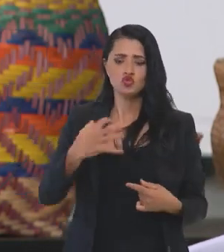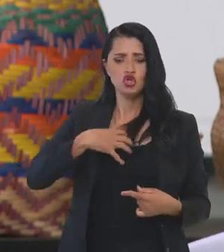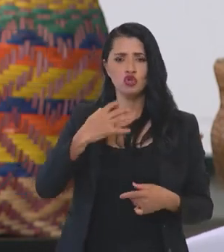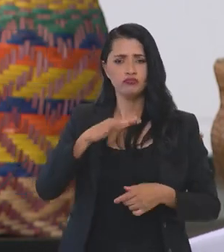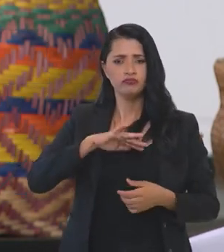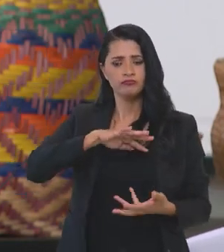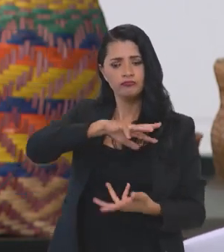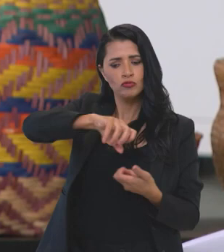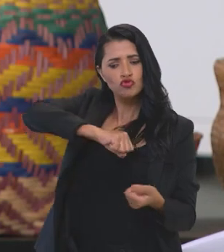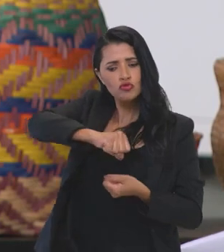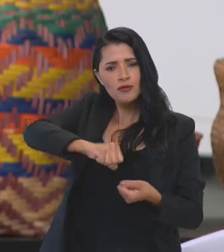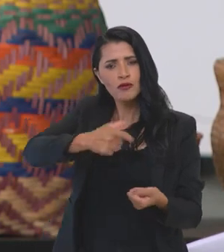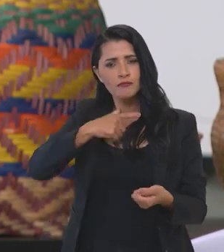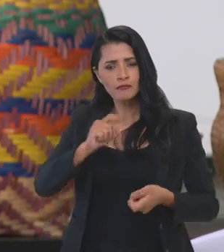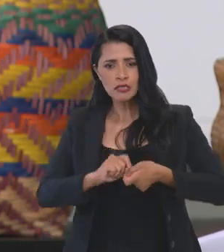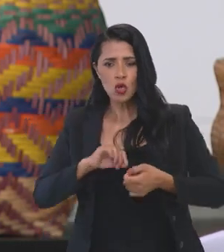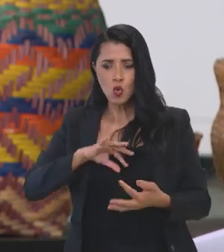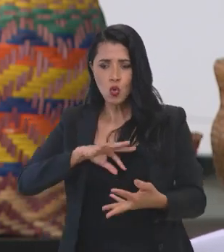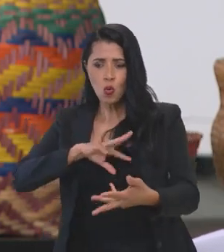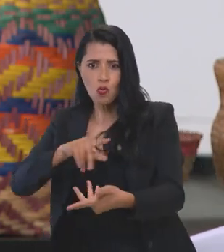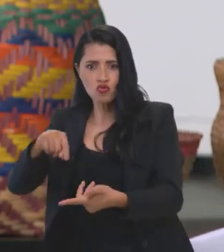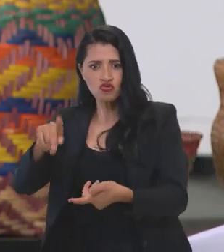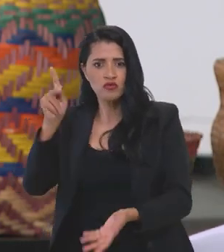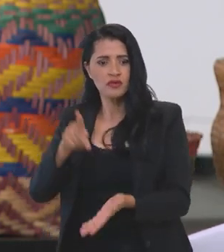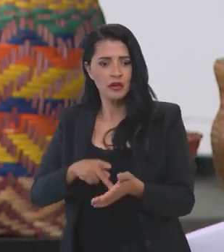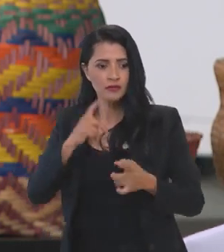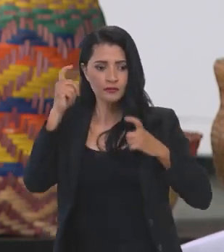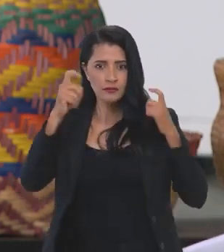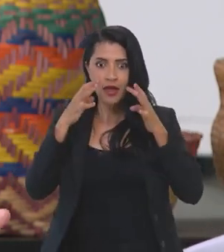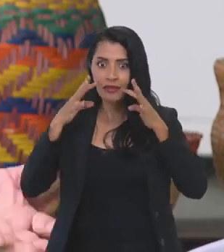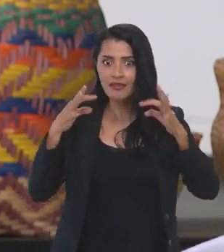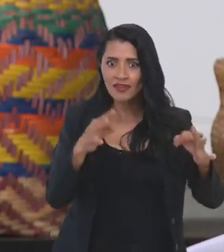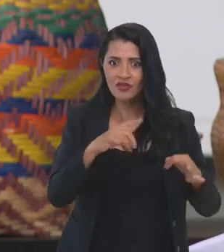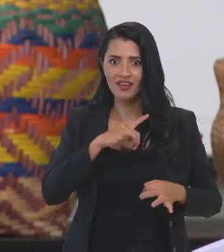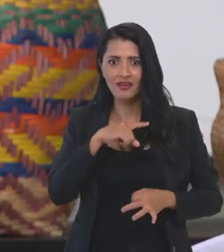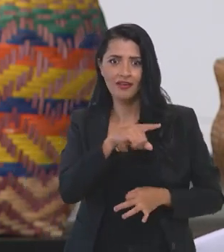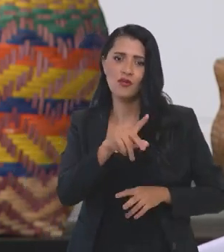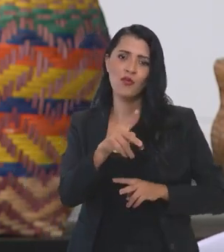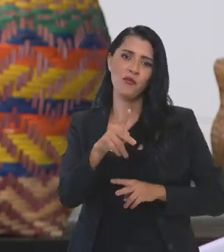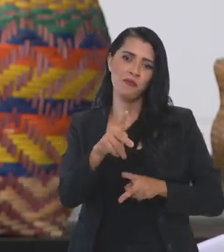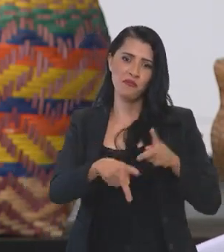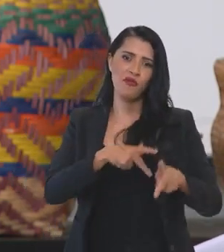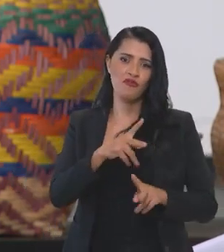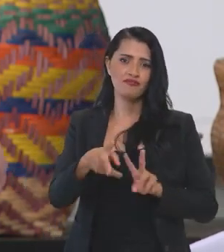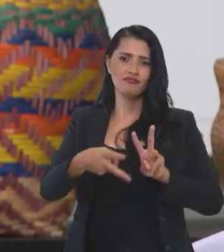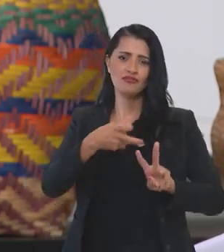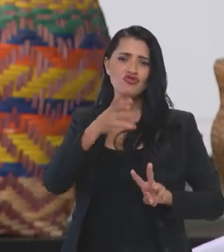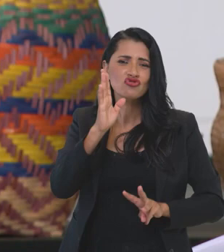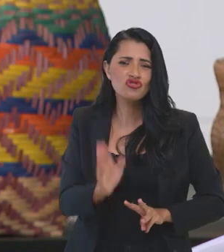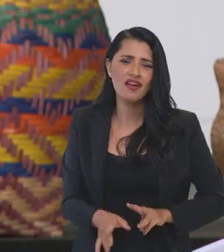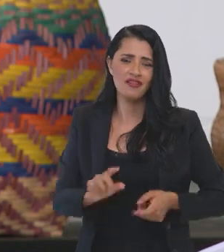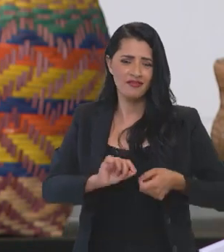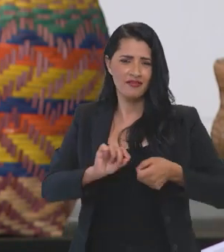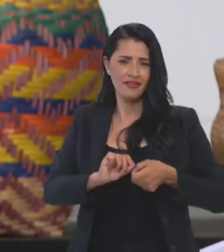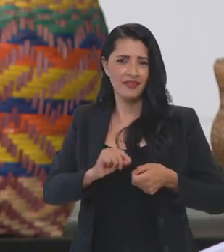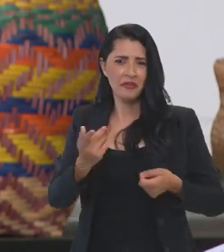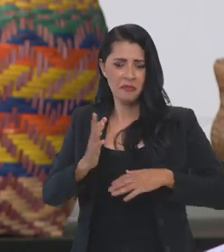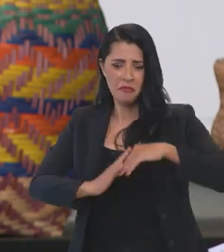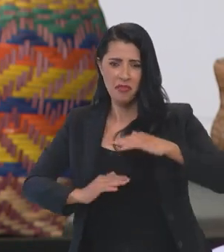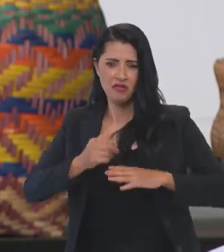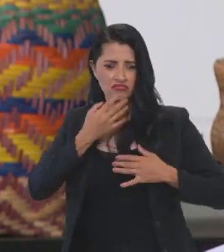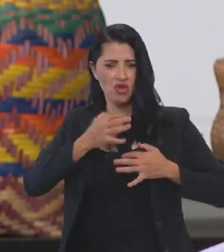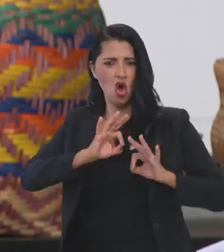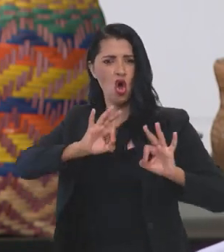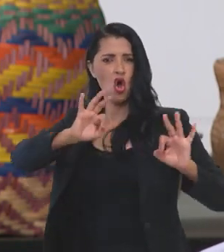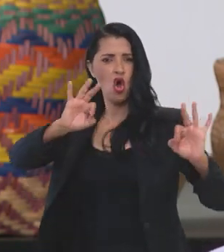fazer com que o mundo todo se preocupe, e os povos indígenas já têm feito. Já têm feito essa contribuição com as